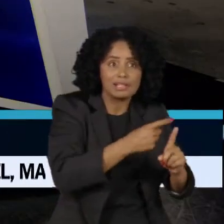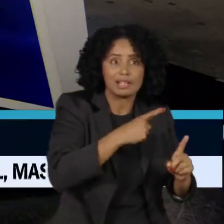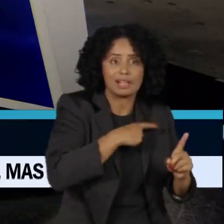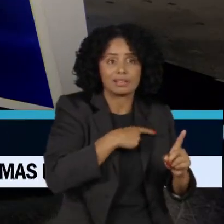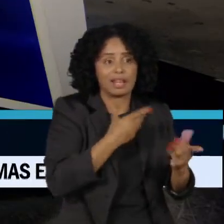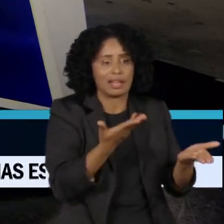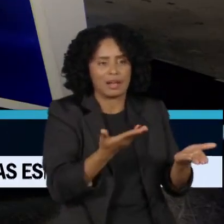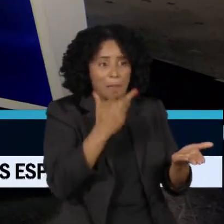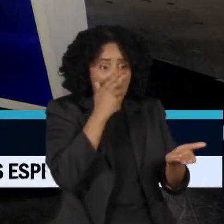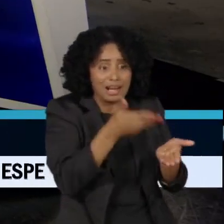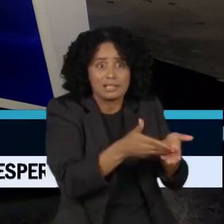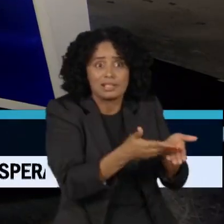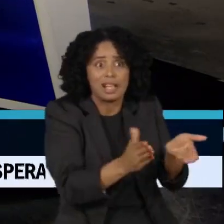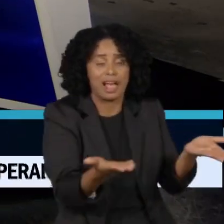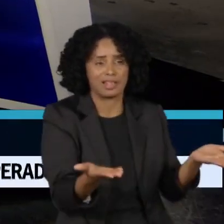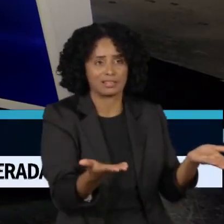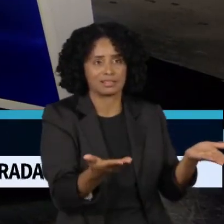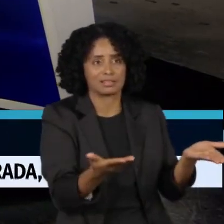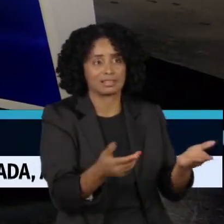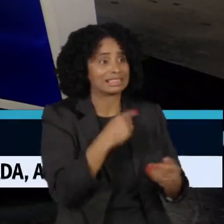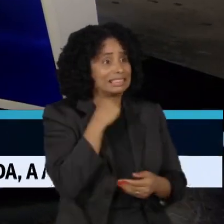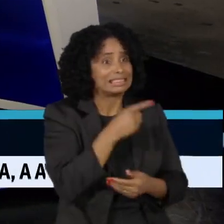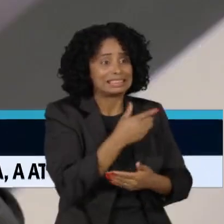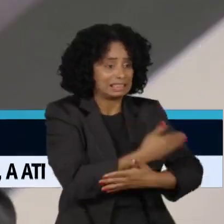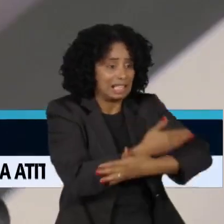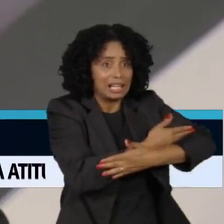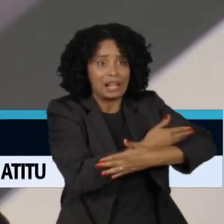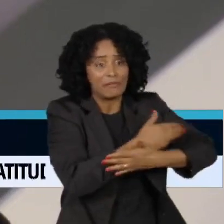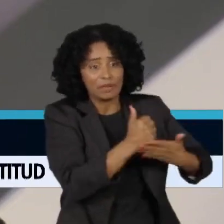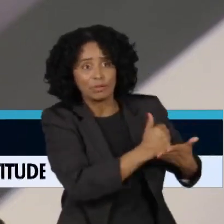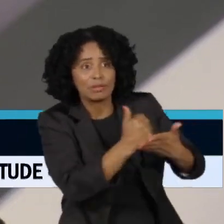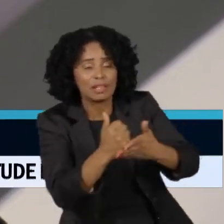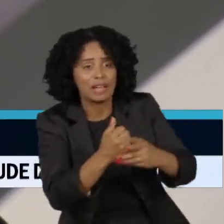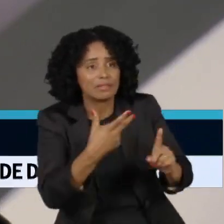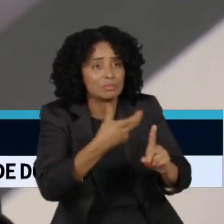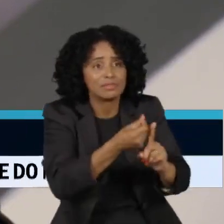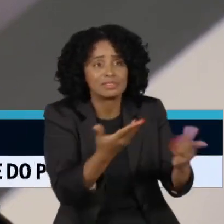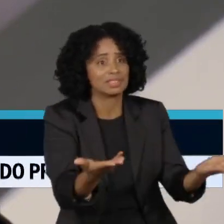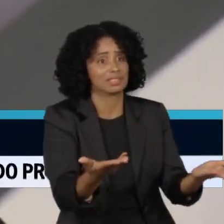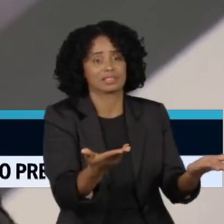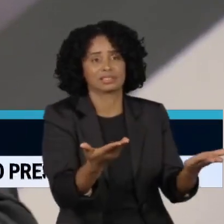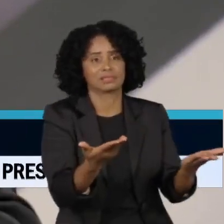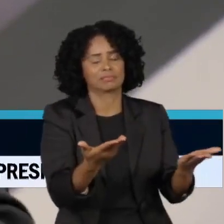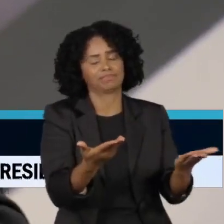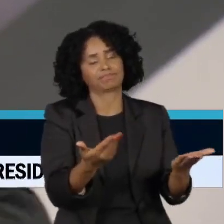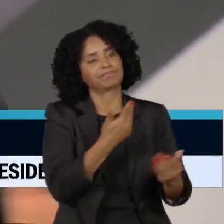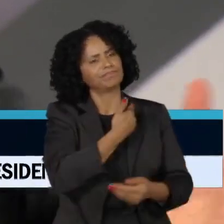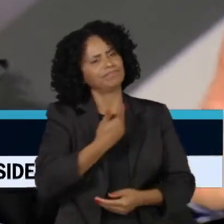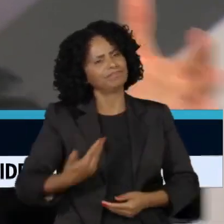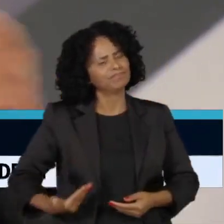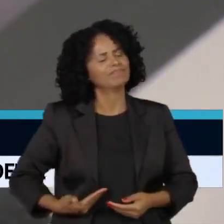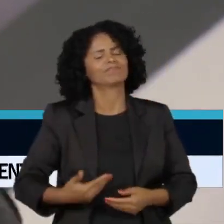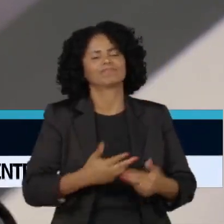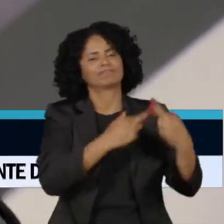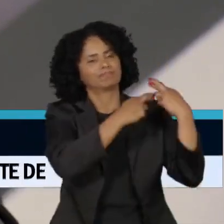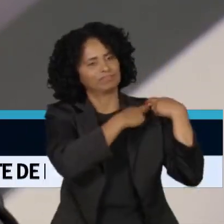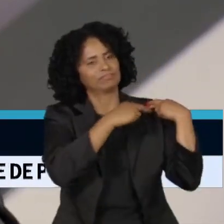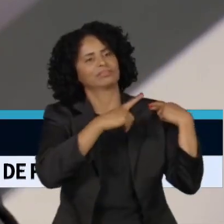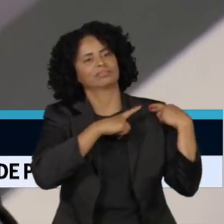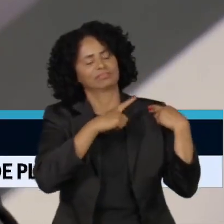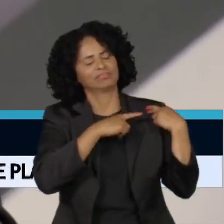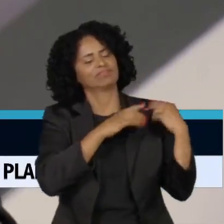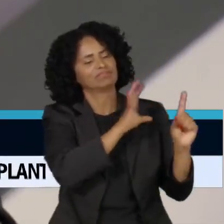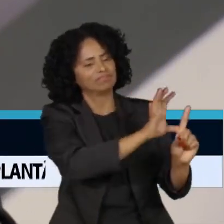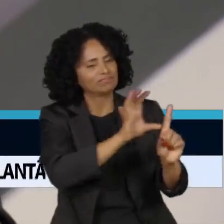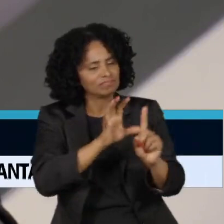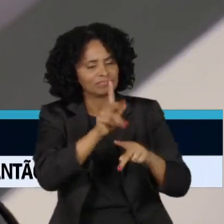Brasil sempre foi um exemplo. Sempre foi um exemplo para isso. Esse governo vai ter uma das tarefas fundamentais, recompor esse quadro